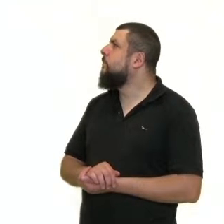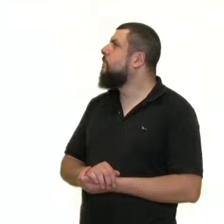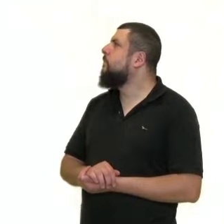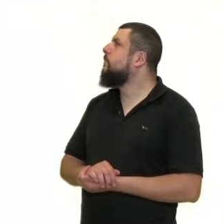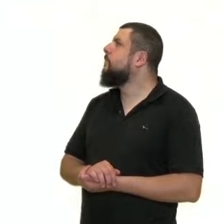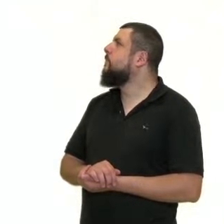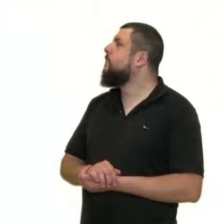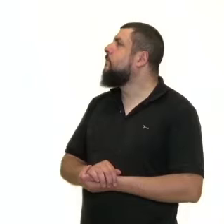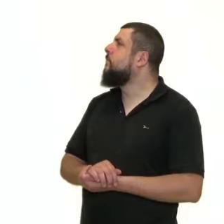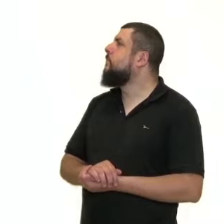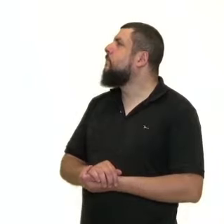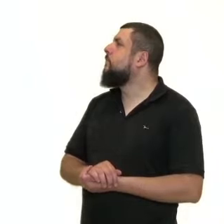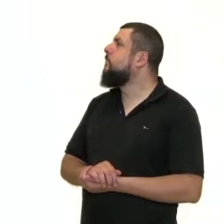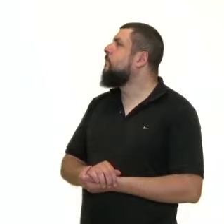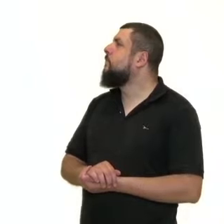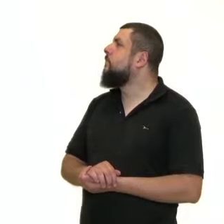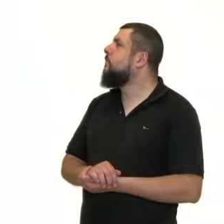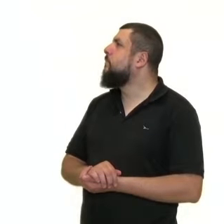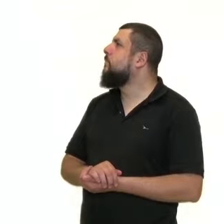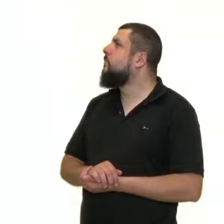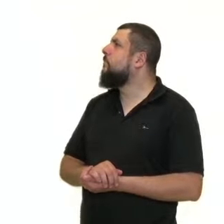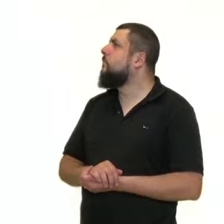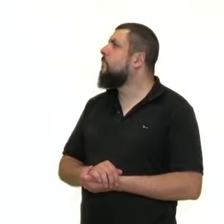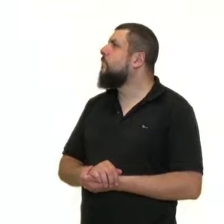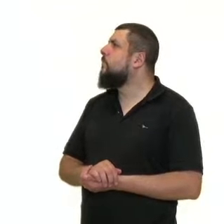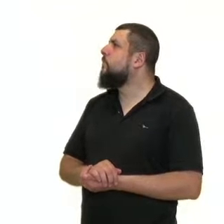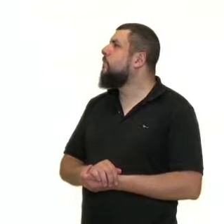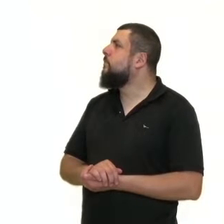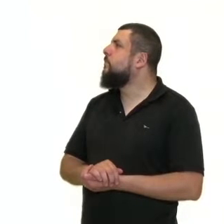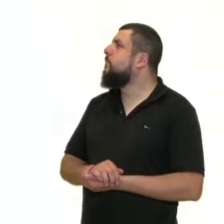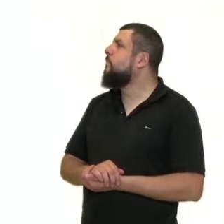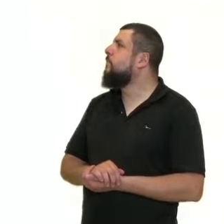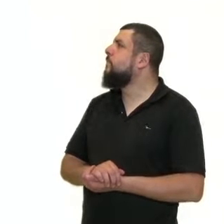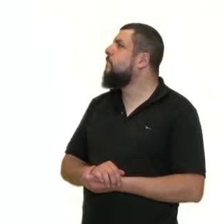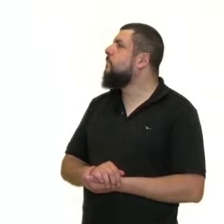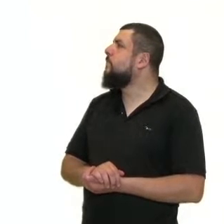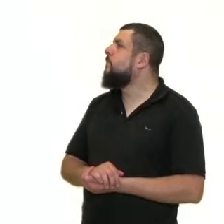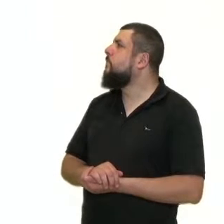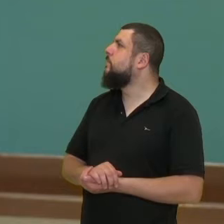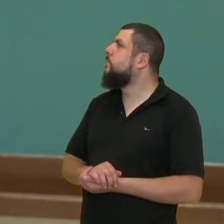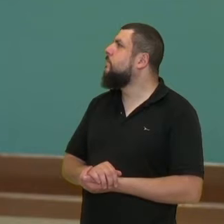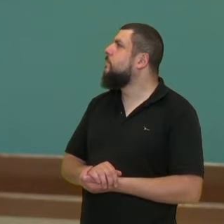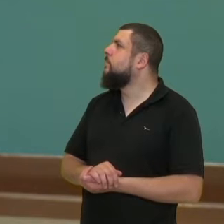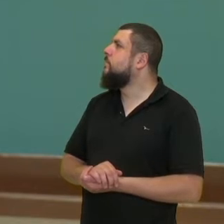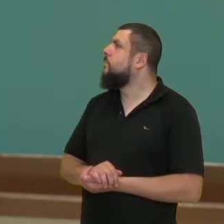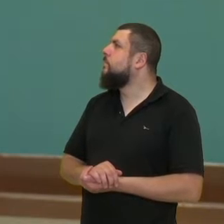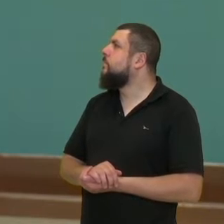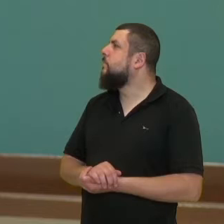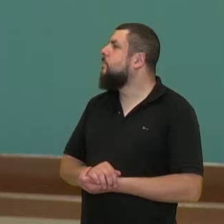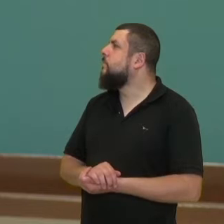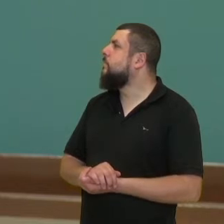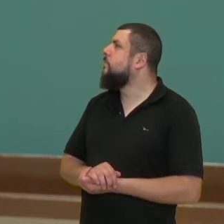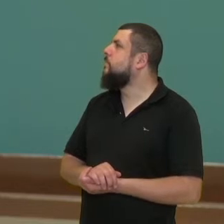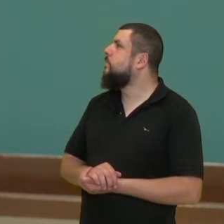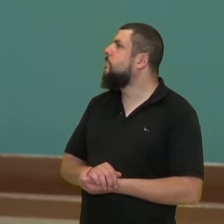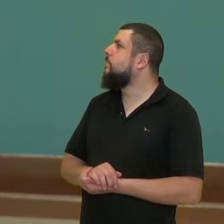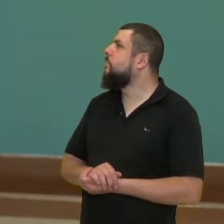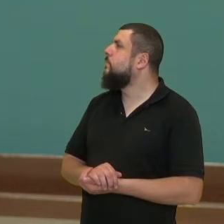comunicação mercadológica, o Conselho Nacional de Direito das Crianças e do Adolescente,